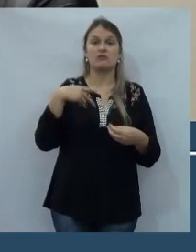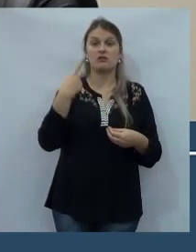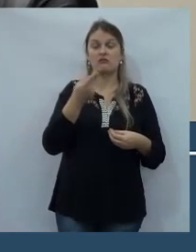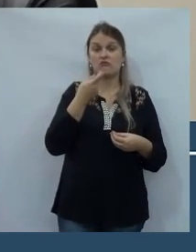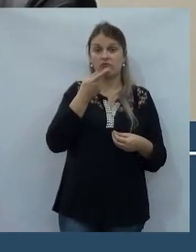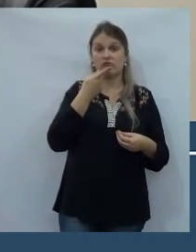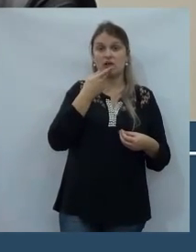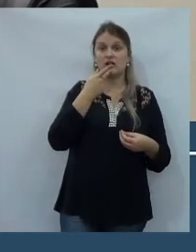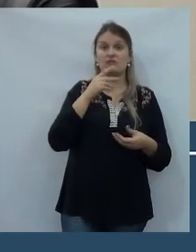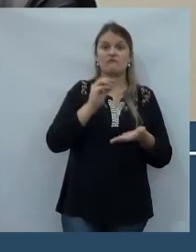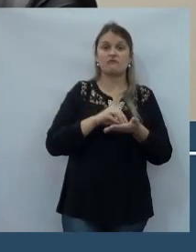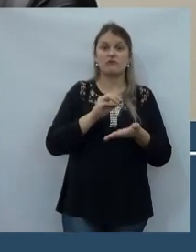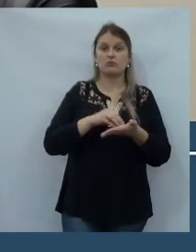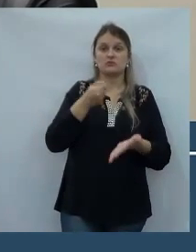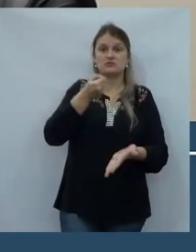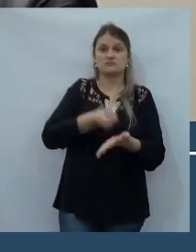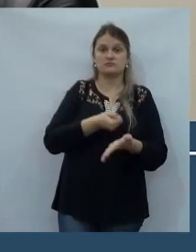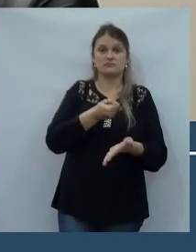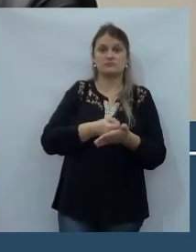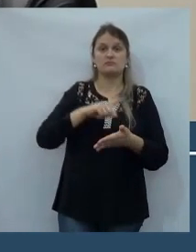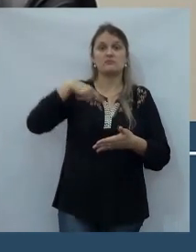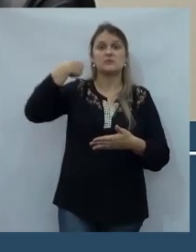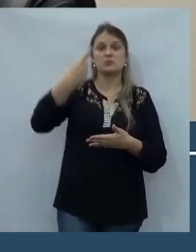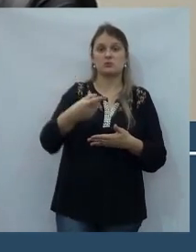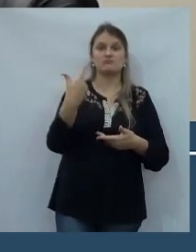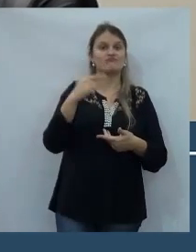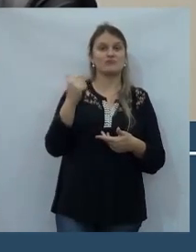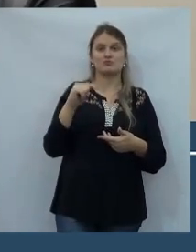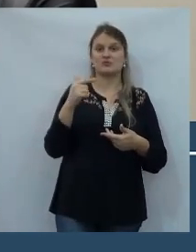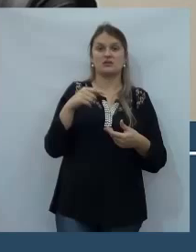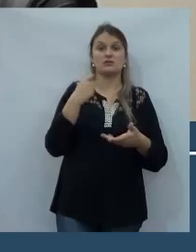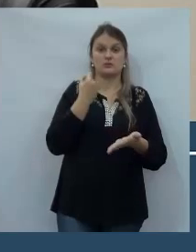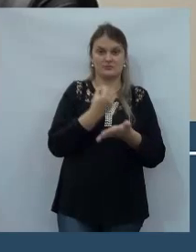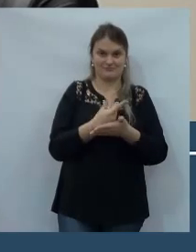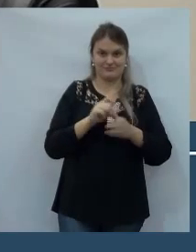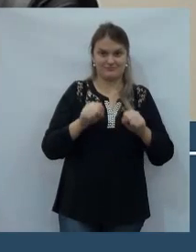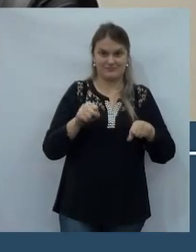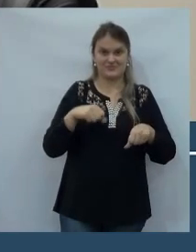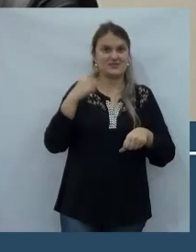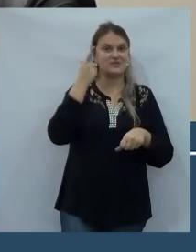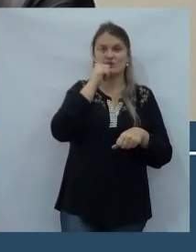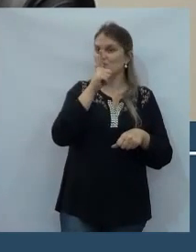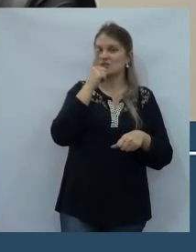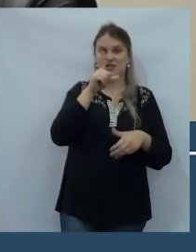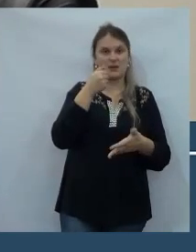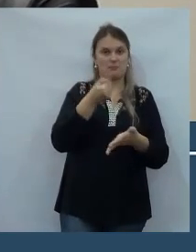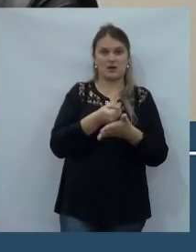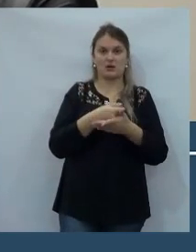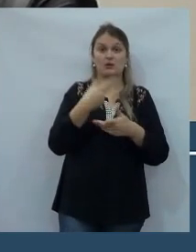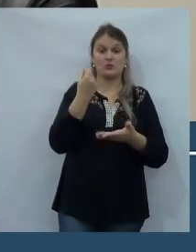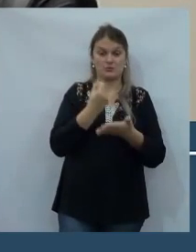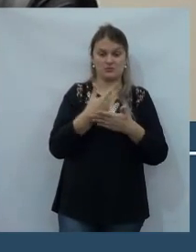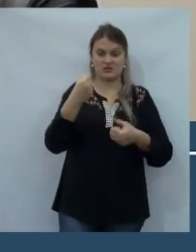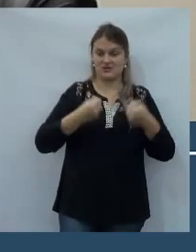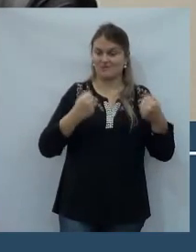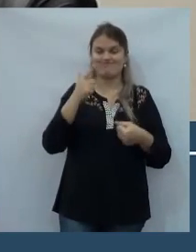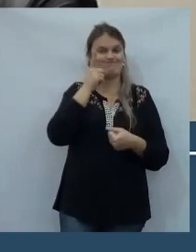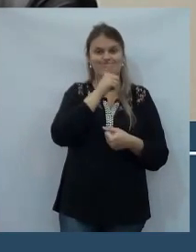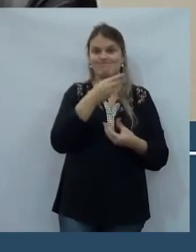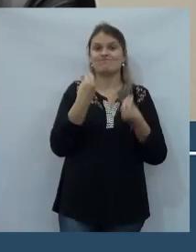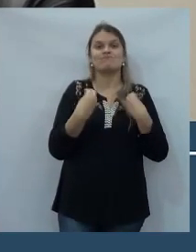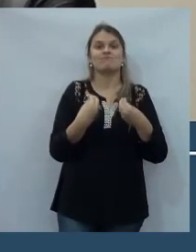respeito da falta de pagamento depois. Porque você compra motocicleta e depois não consegue pagar. Compra um carro e depois não consegue pagar.